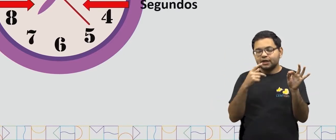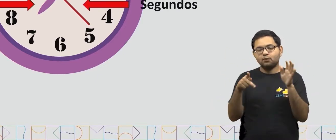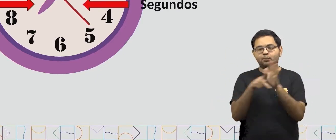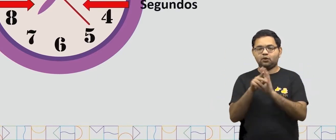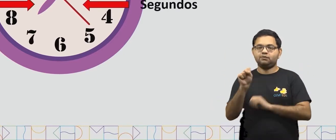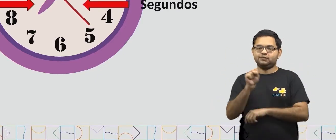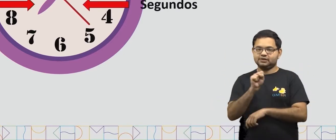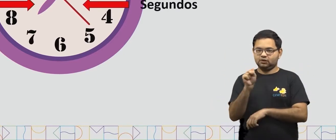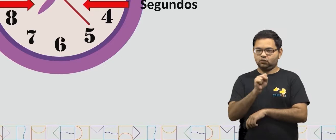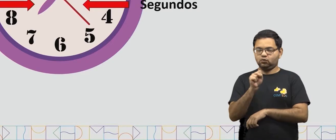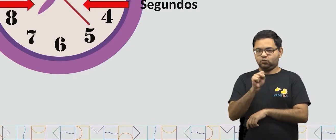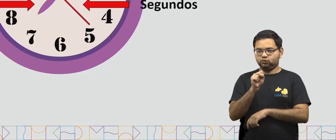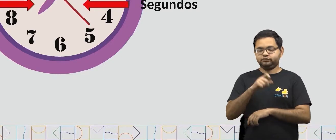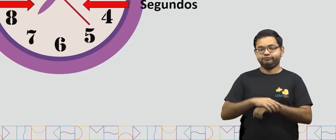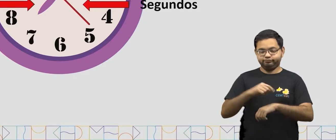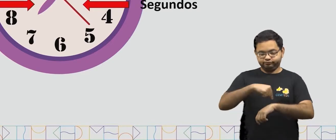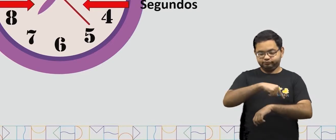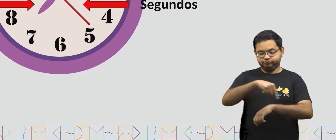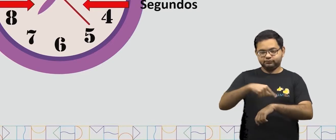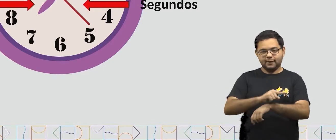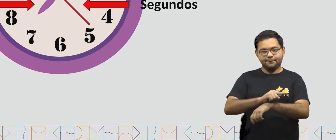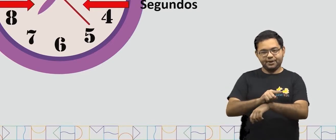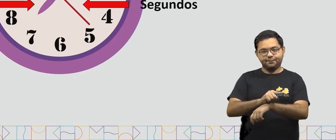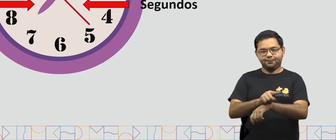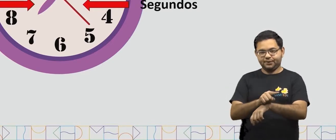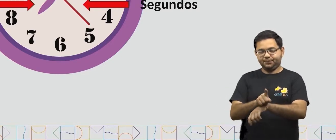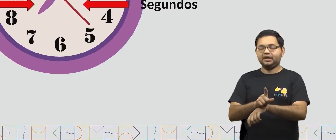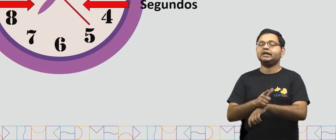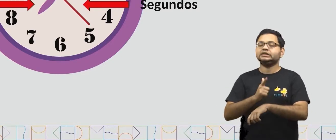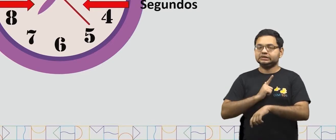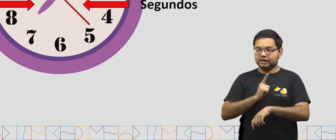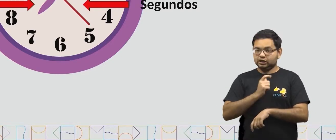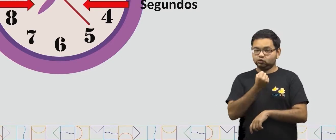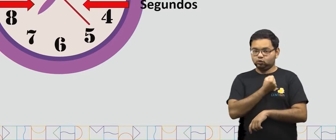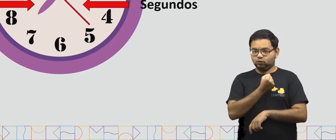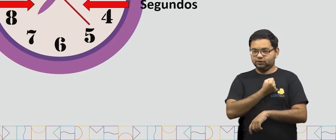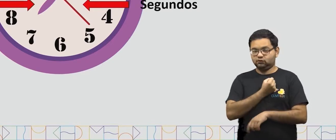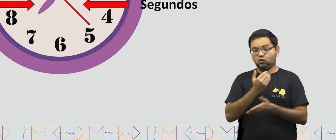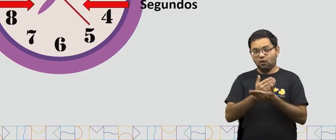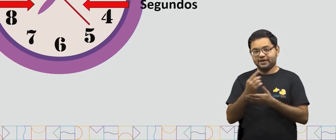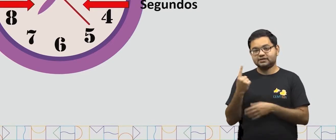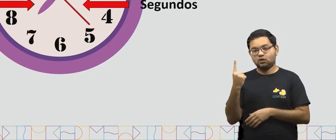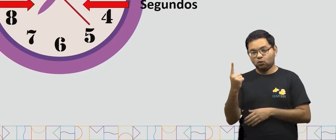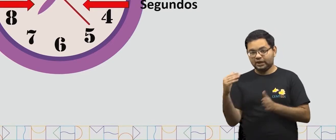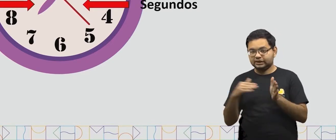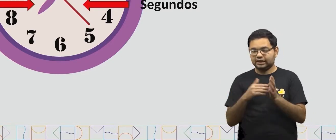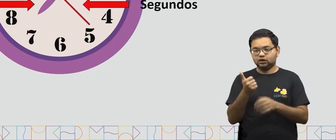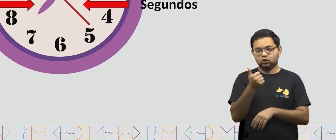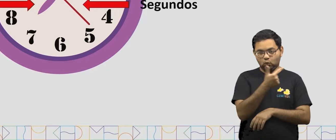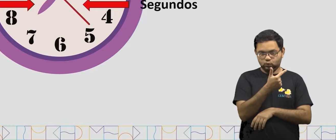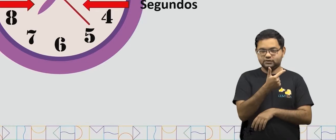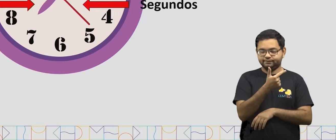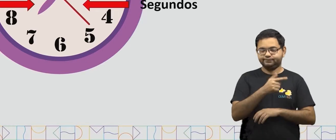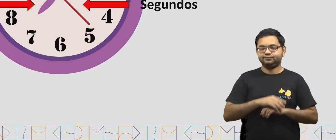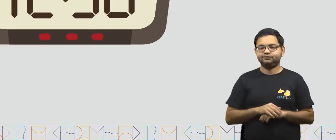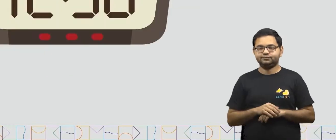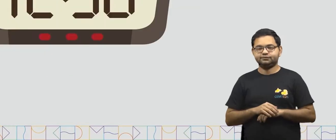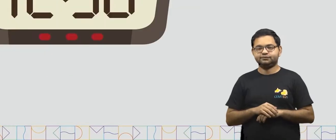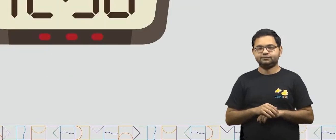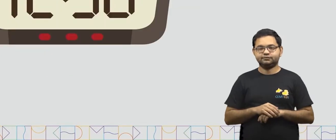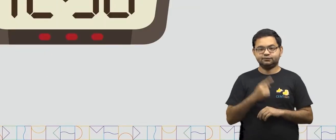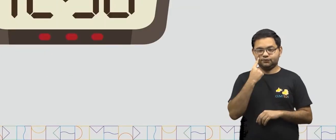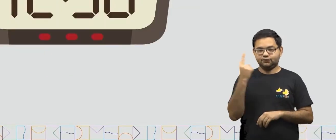E o relógio analógico, ele tem números que vai de 1 a 12. Agora, vamos ver o relógio